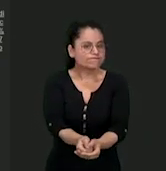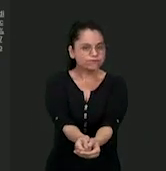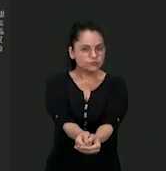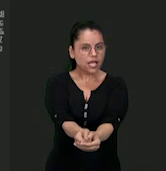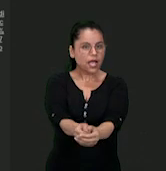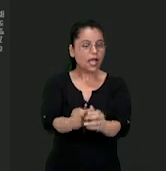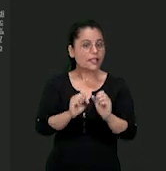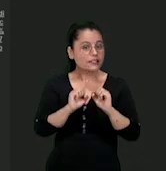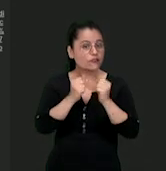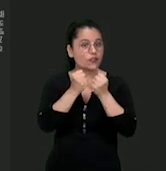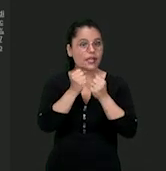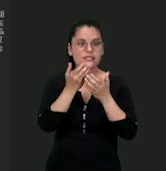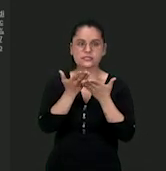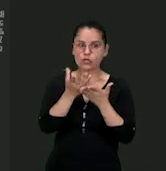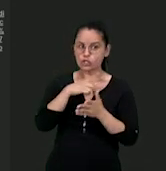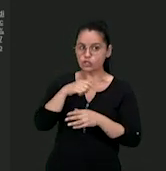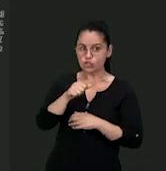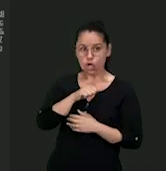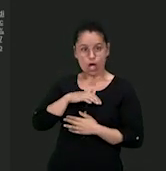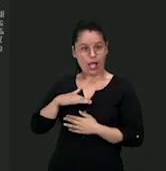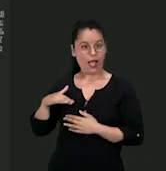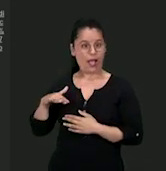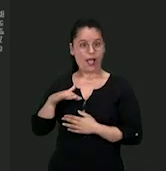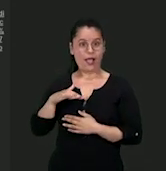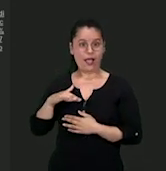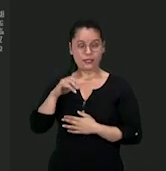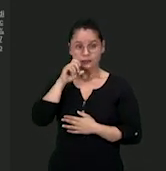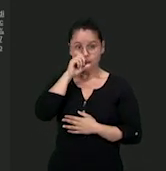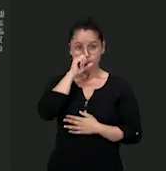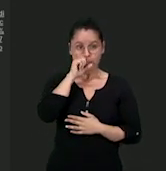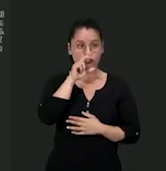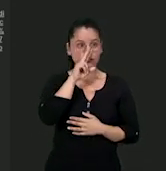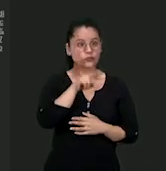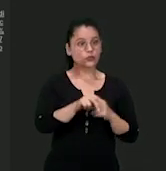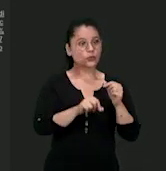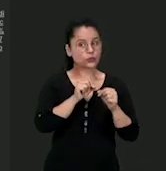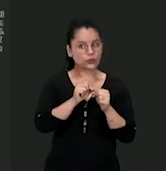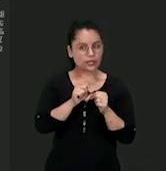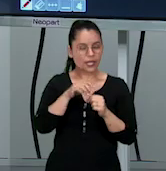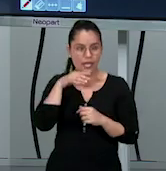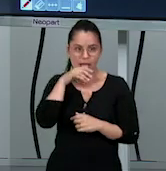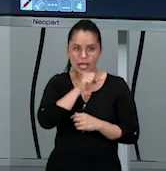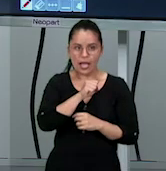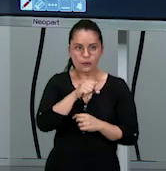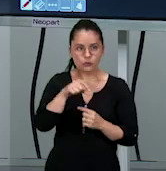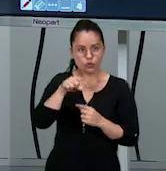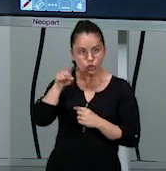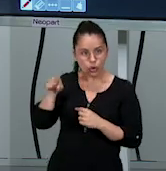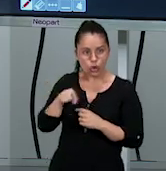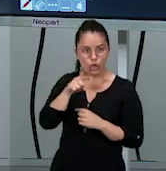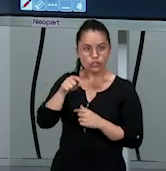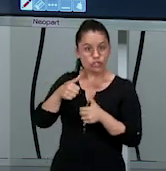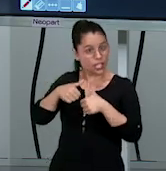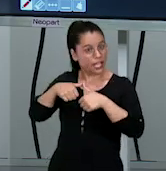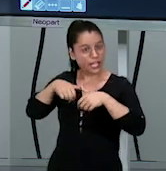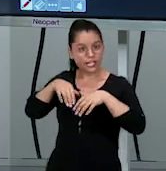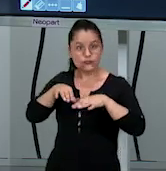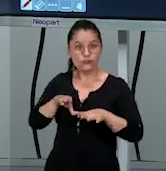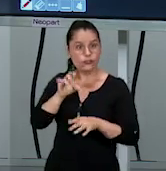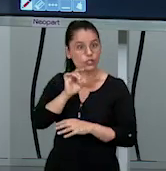atua apenas na zona de defesa. Que como a gente viu, voltando aqui atrás rapidinho no rodízio, olha só, as posições